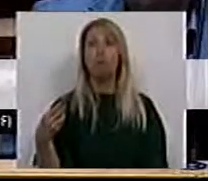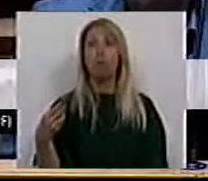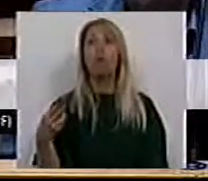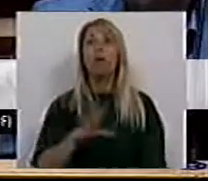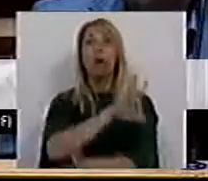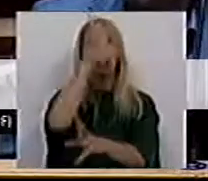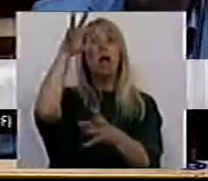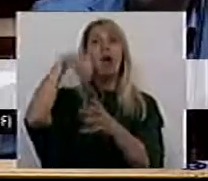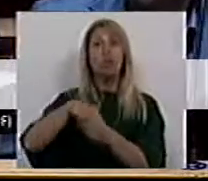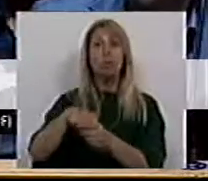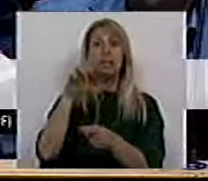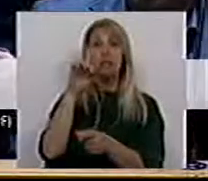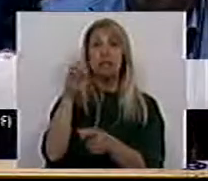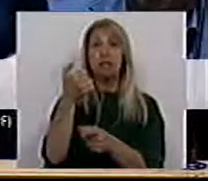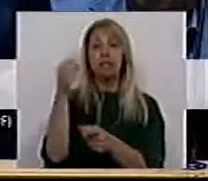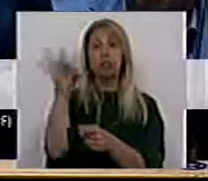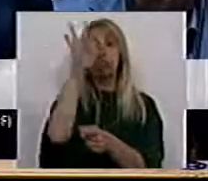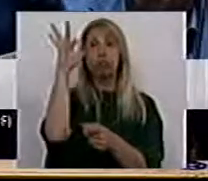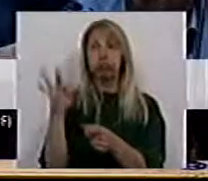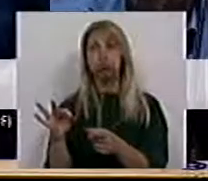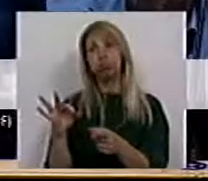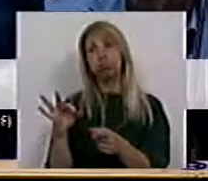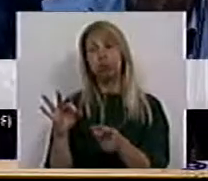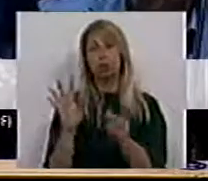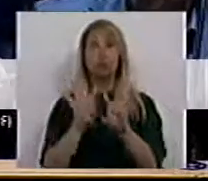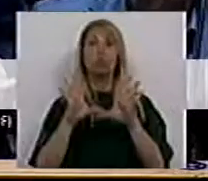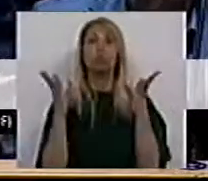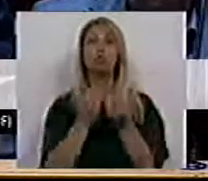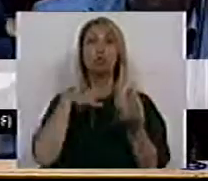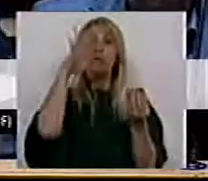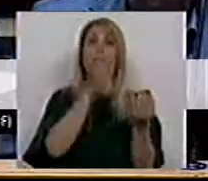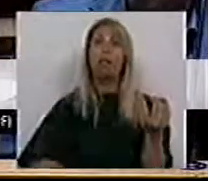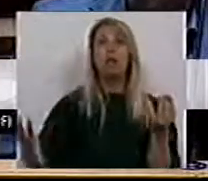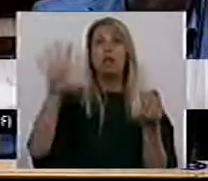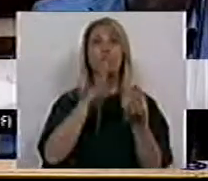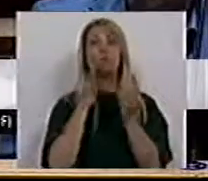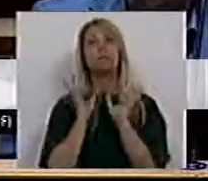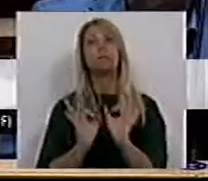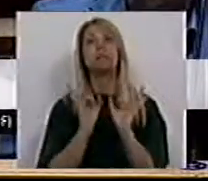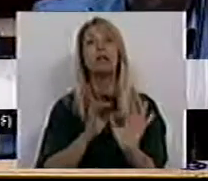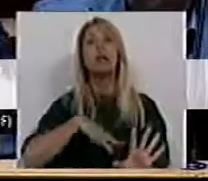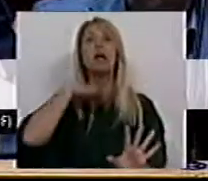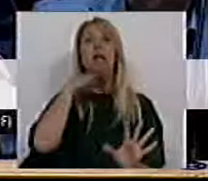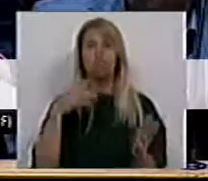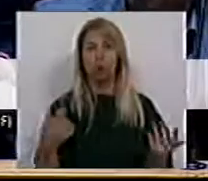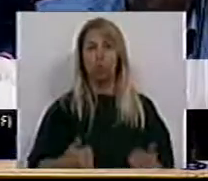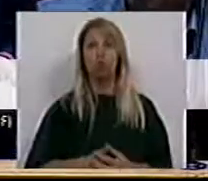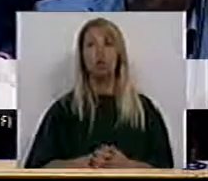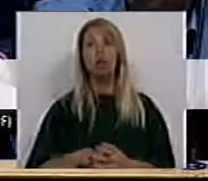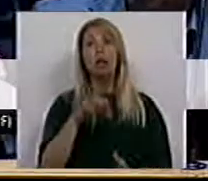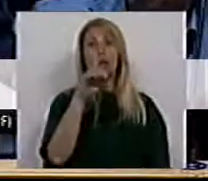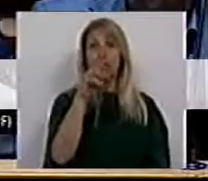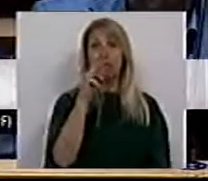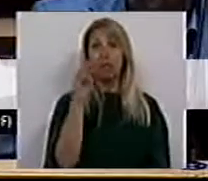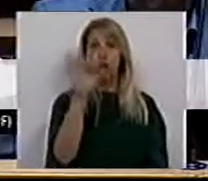65% do total nacional do tratamento de resíduos, abrange 63